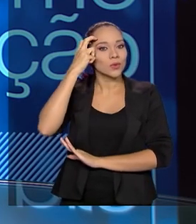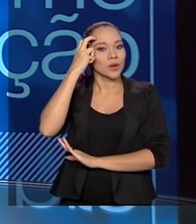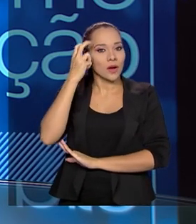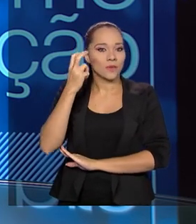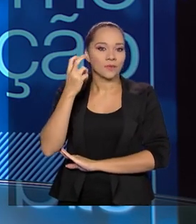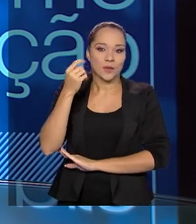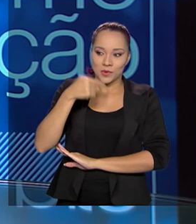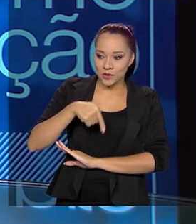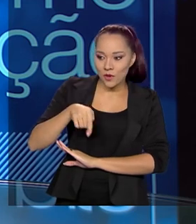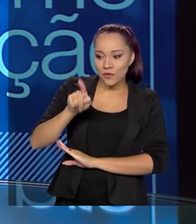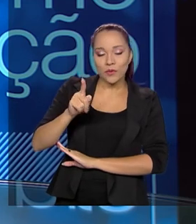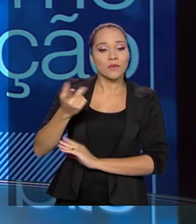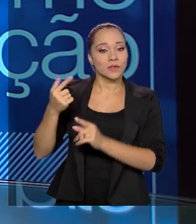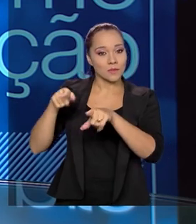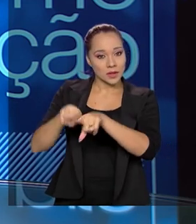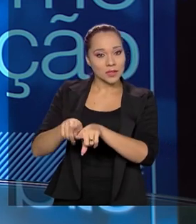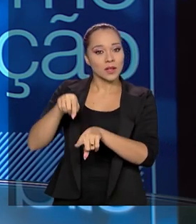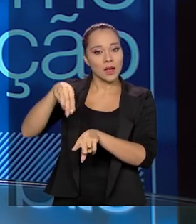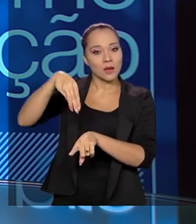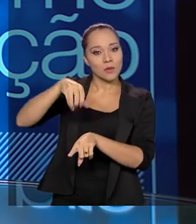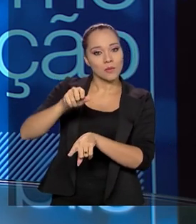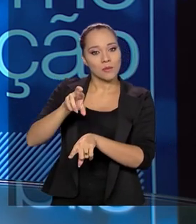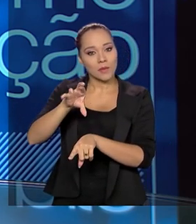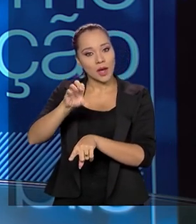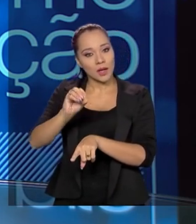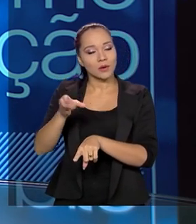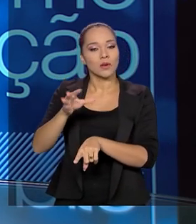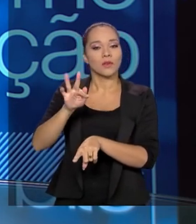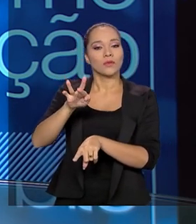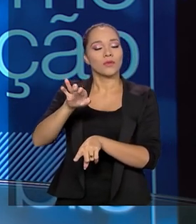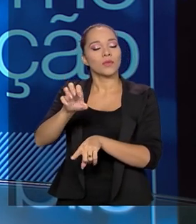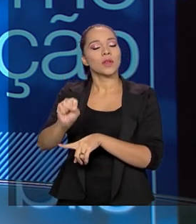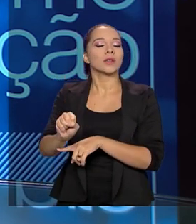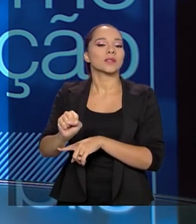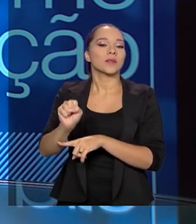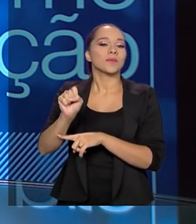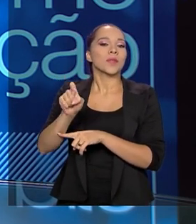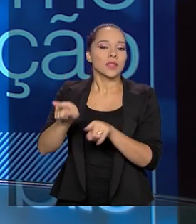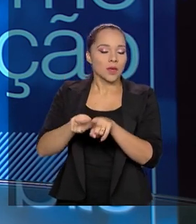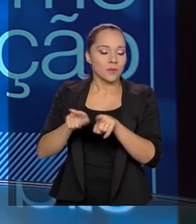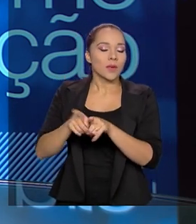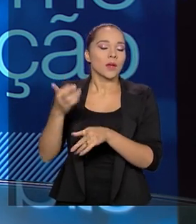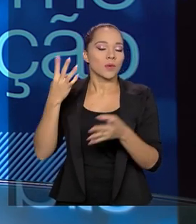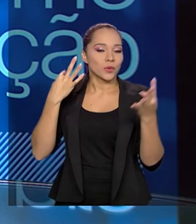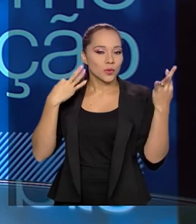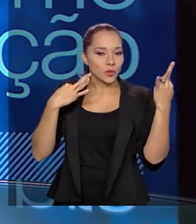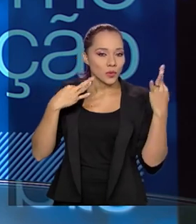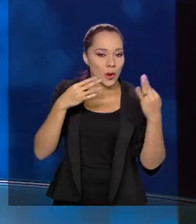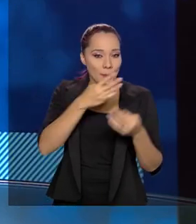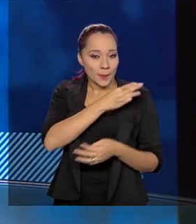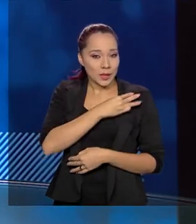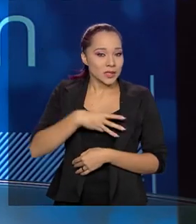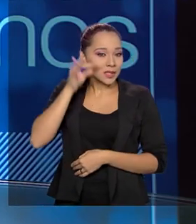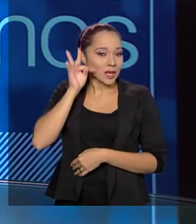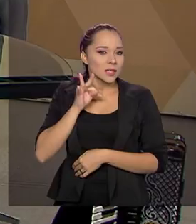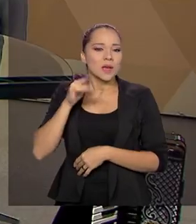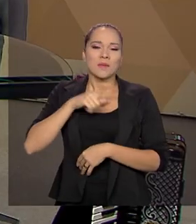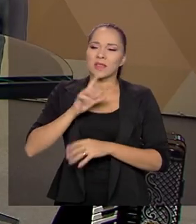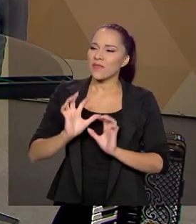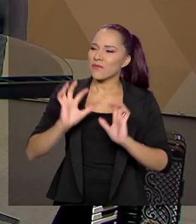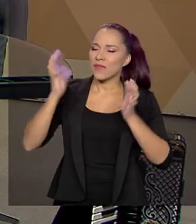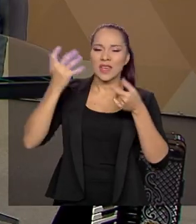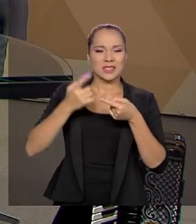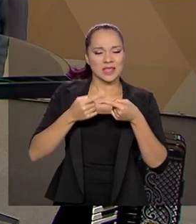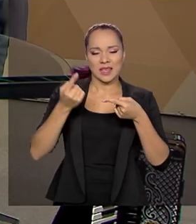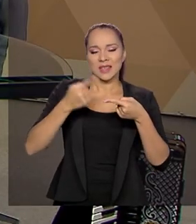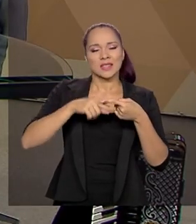eu fui para o Mário Frias e fiz uma parceria com ele, estamos fazendo com ele, com a ministra Tereza, de reativação do turismo rural. Fecha da uva, fecha do café, fecha